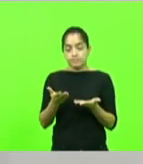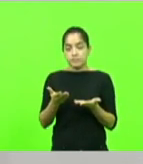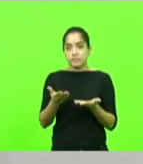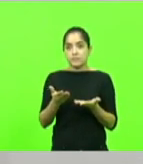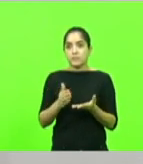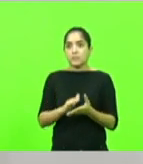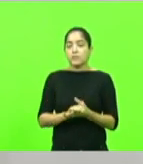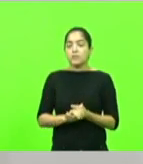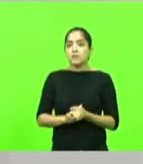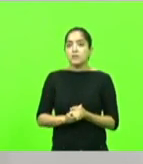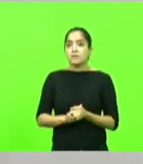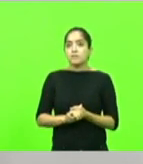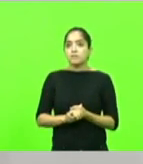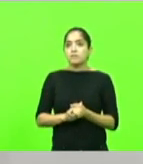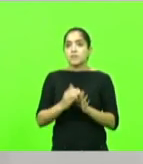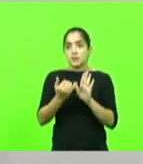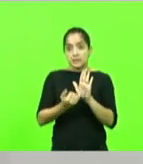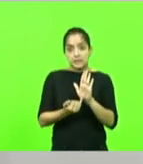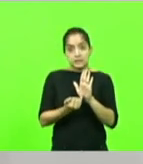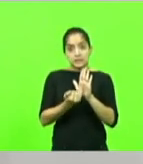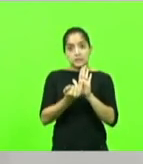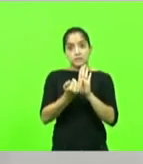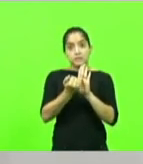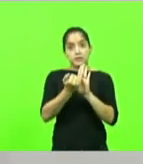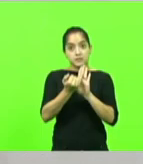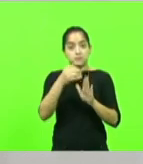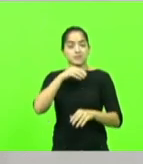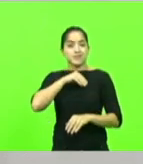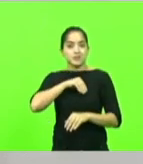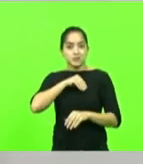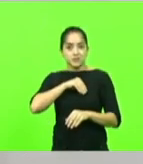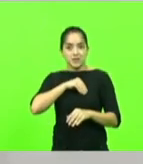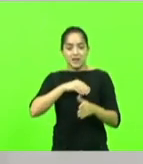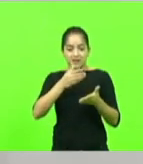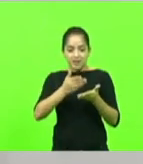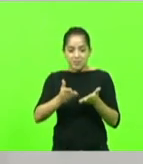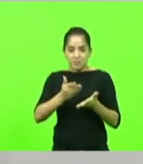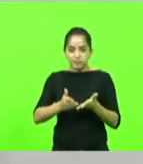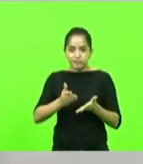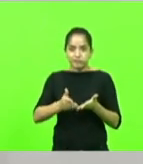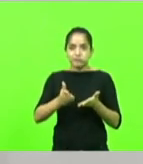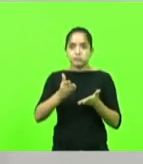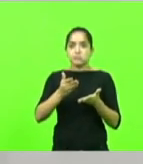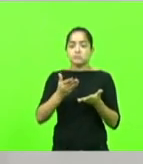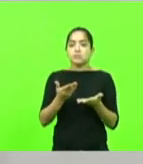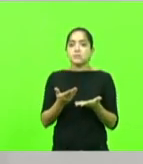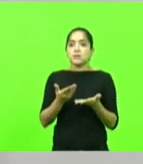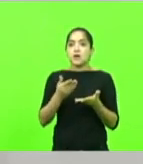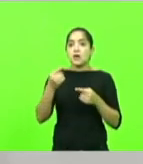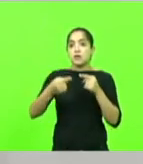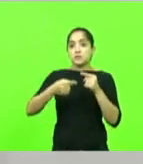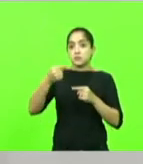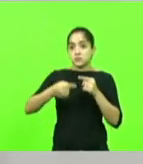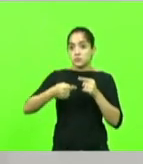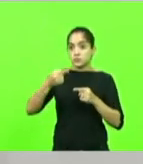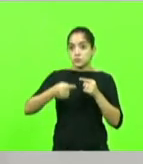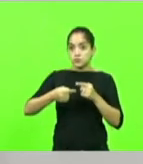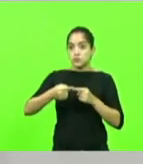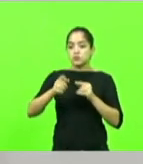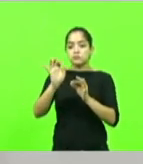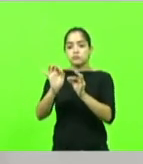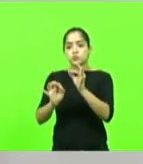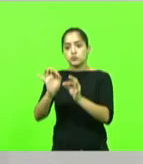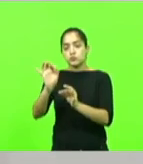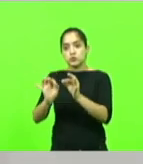inflacionária no seu salário. E se trata aqui de discutir, de fazer justiça.